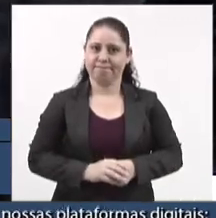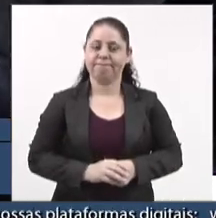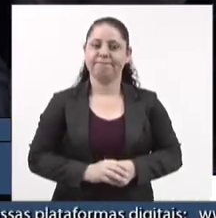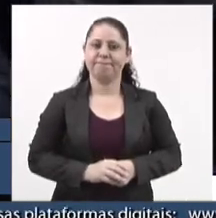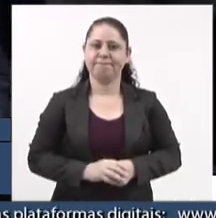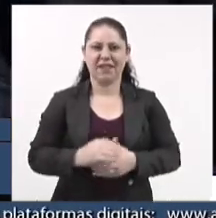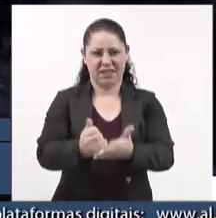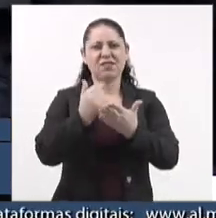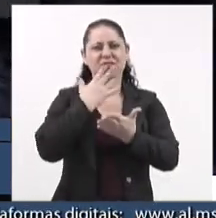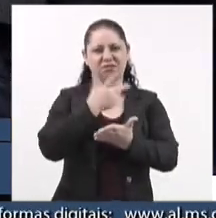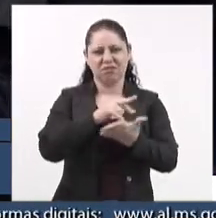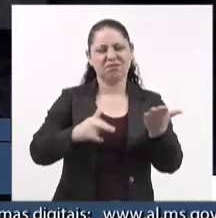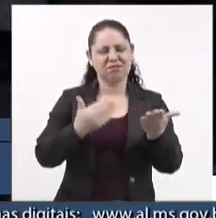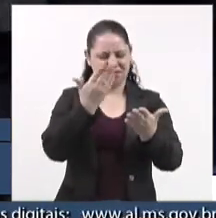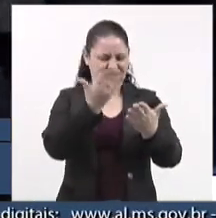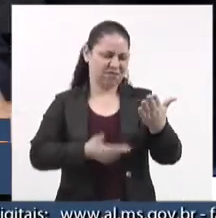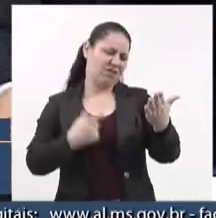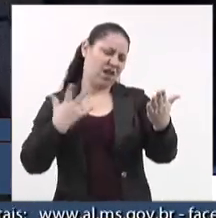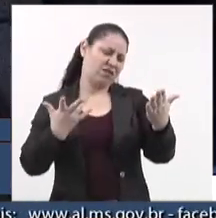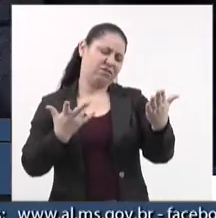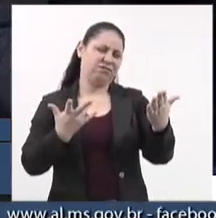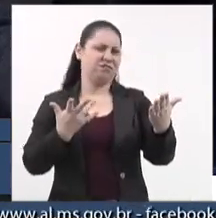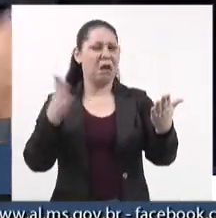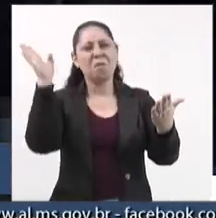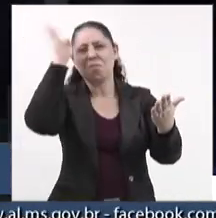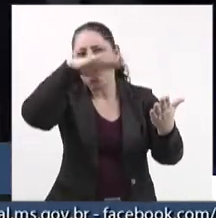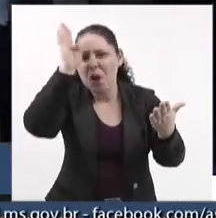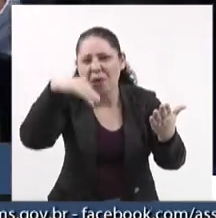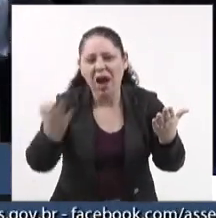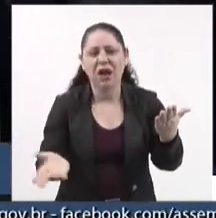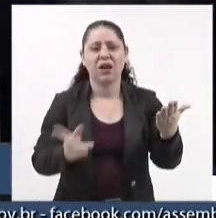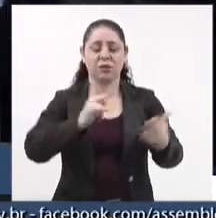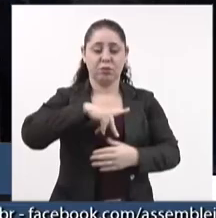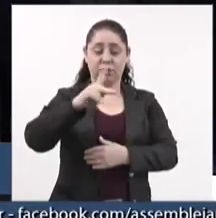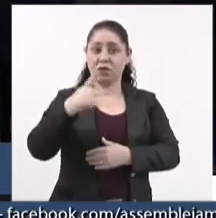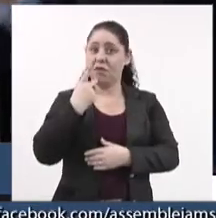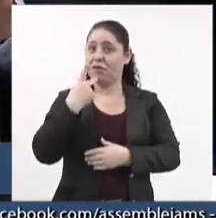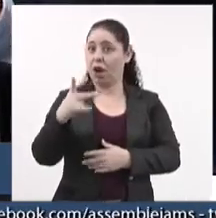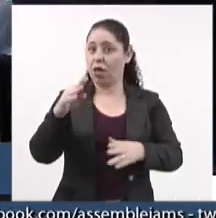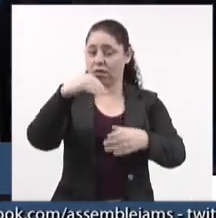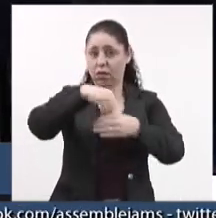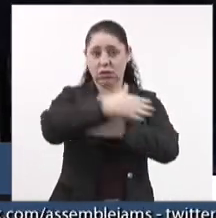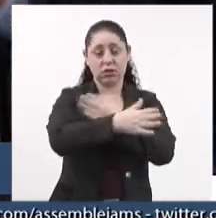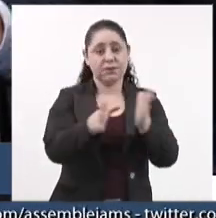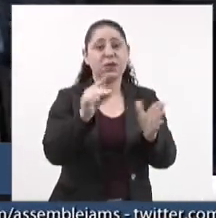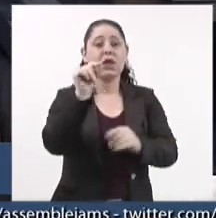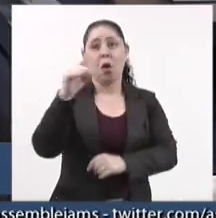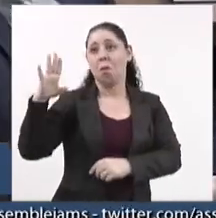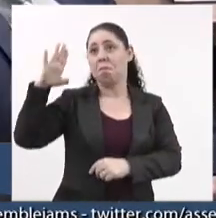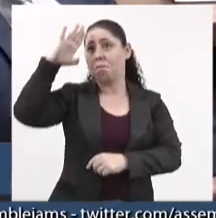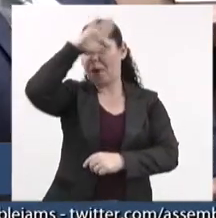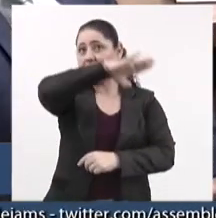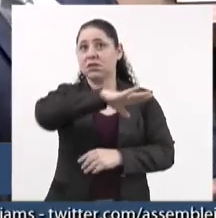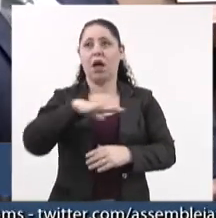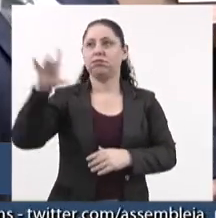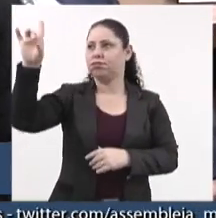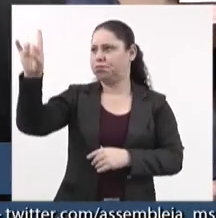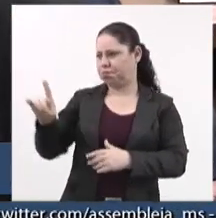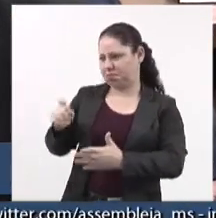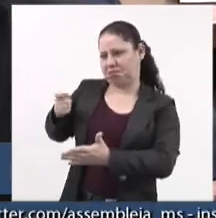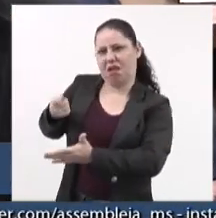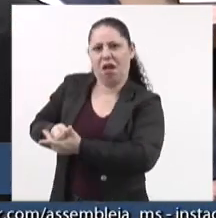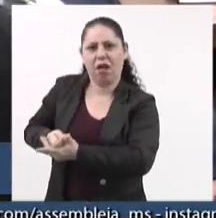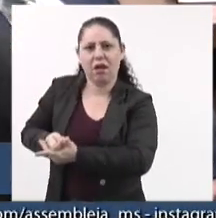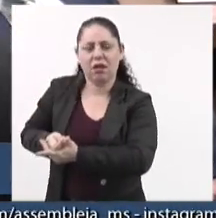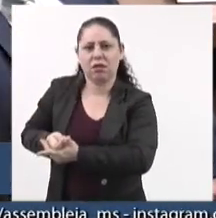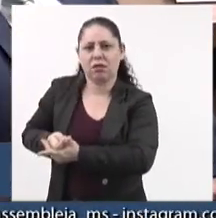Trazer um requerimento desse aqui, para mim é ridículo. Uma professora falou em sala de aula que o Bolsonaro é de extrema direita.